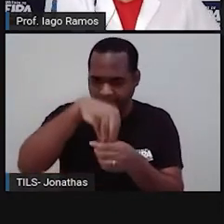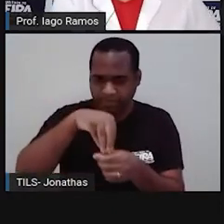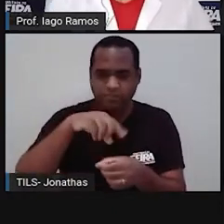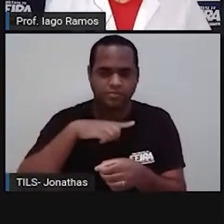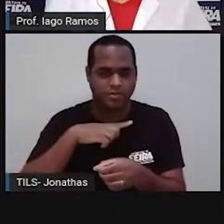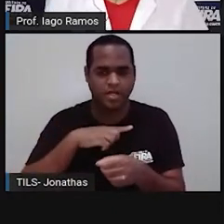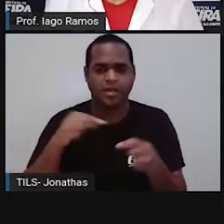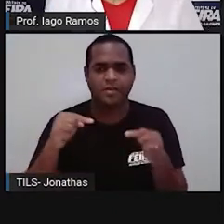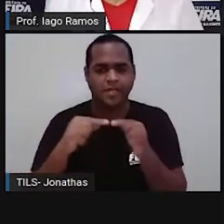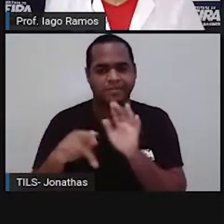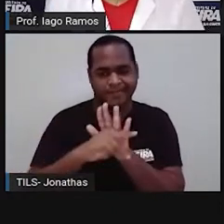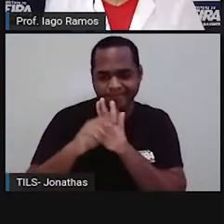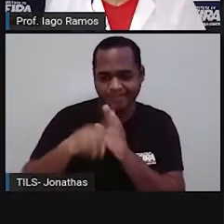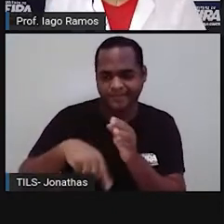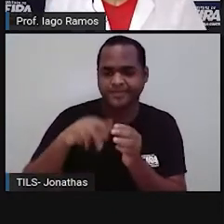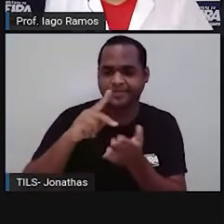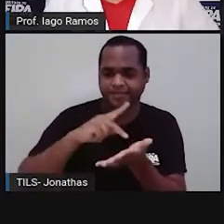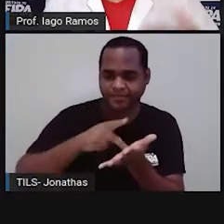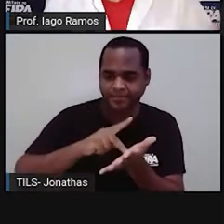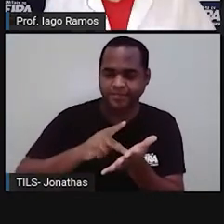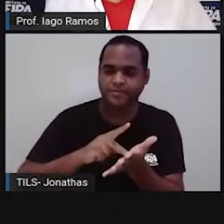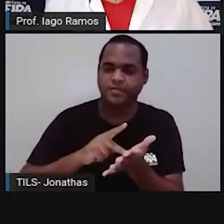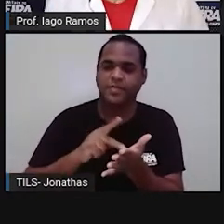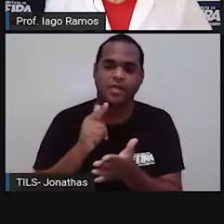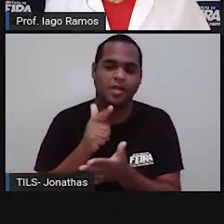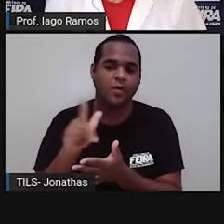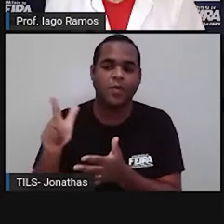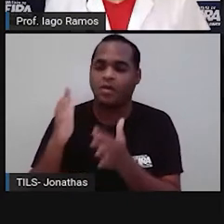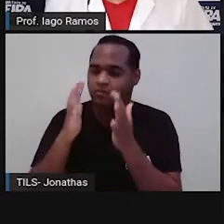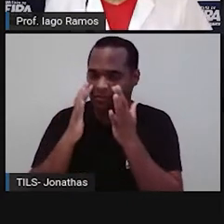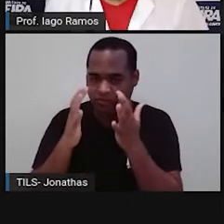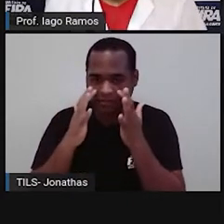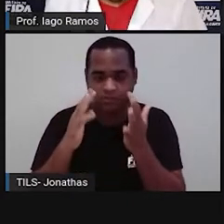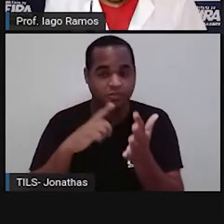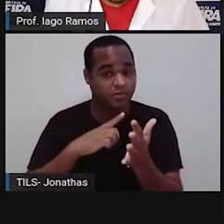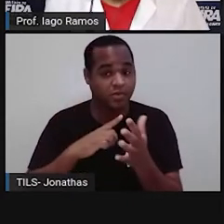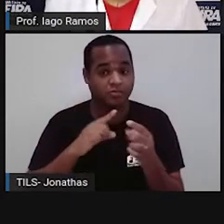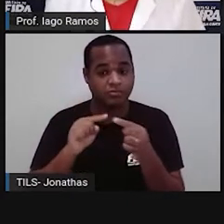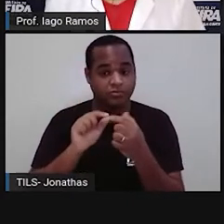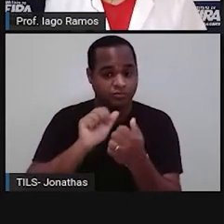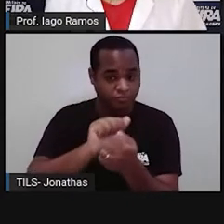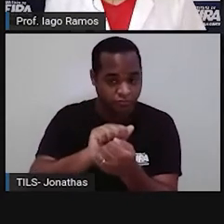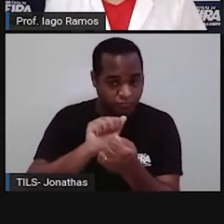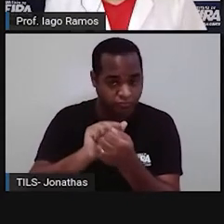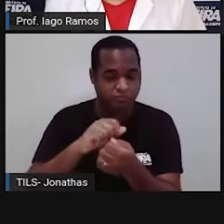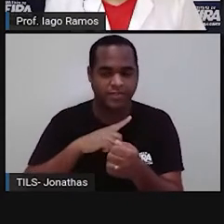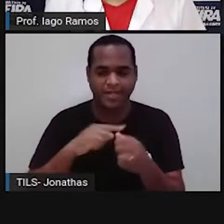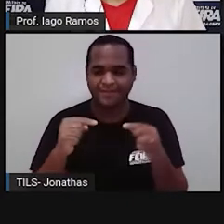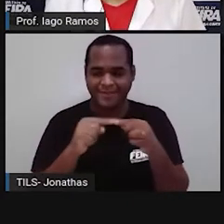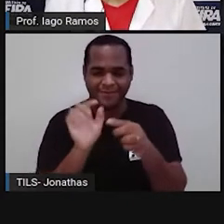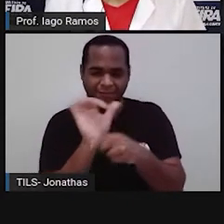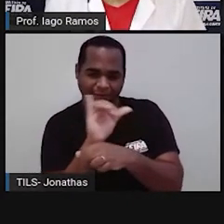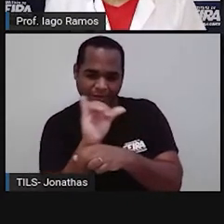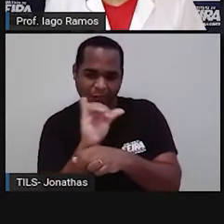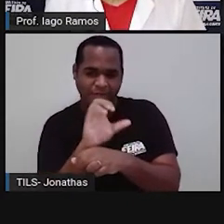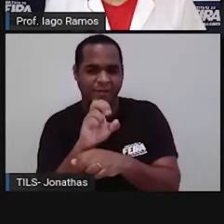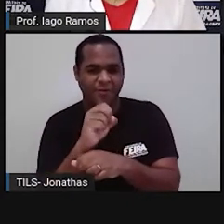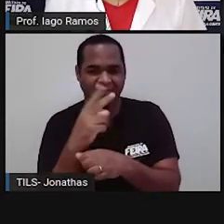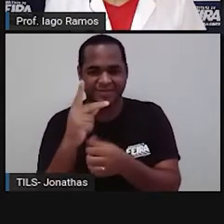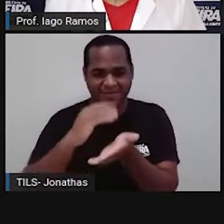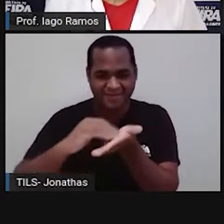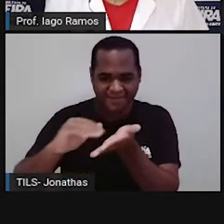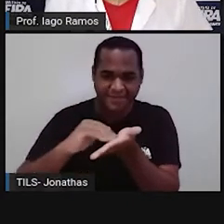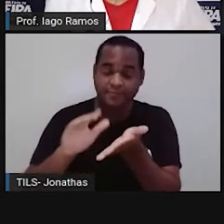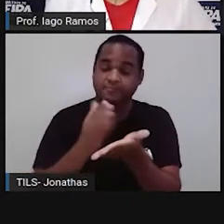parte chamada geometria, né? Ou se você está acompanhando nessa aula pelo canal do YouTube da Secretaria Municipal de